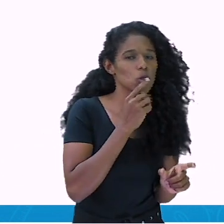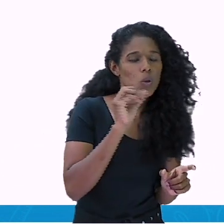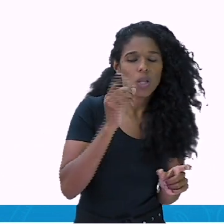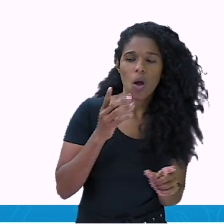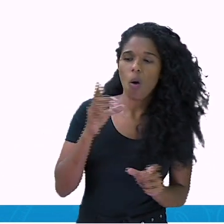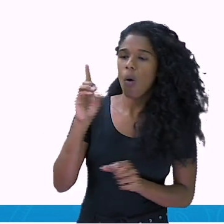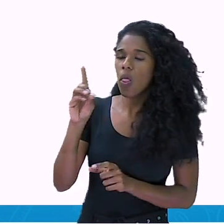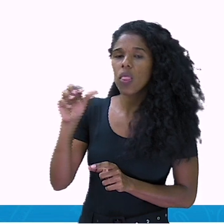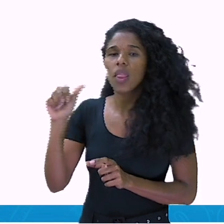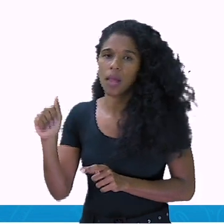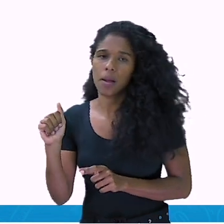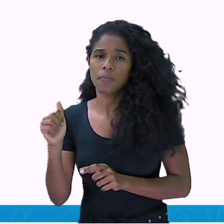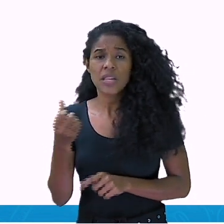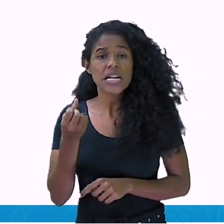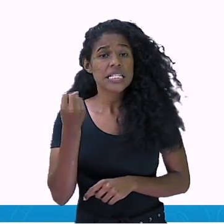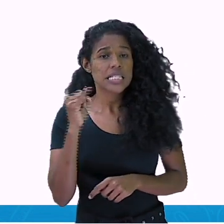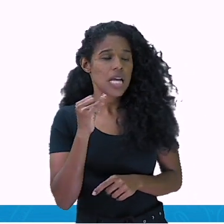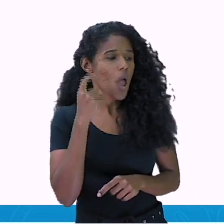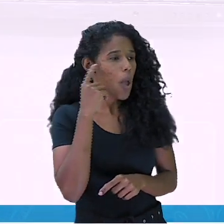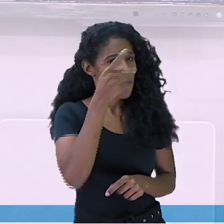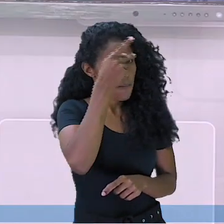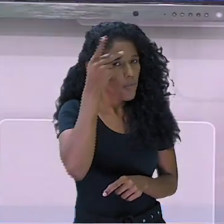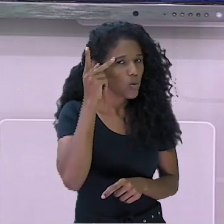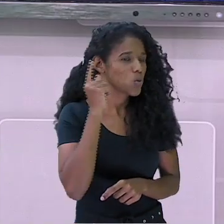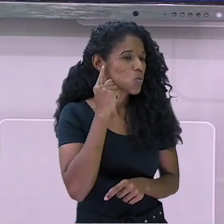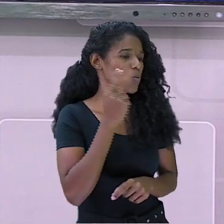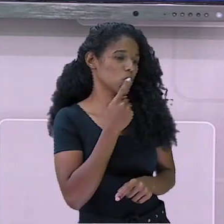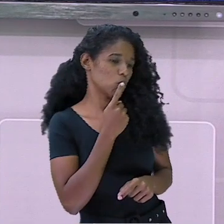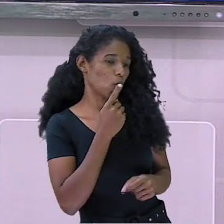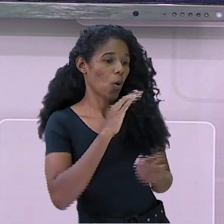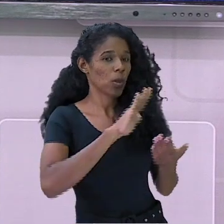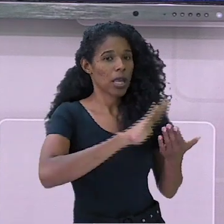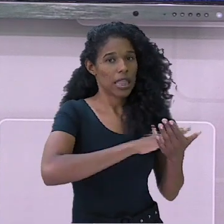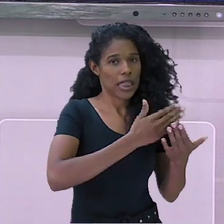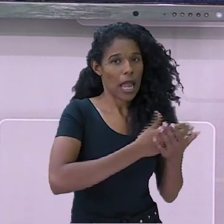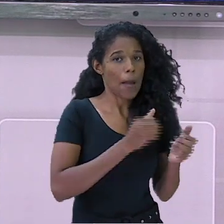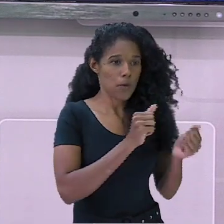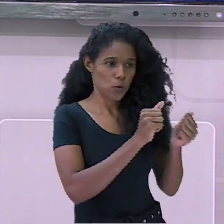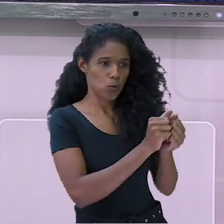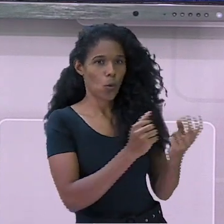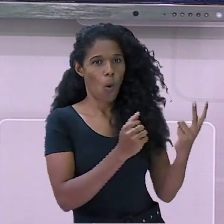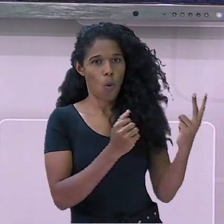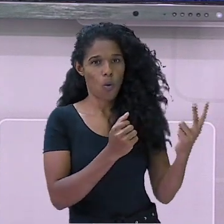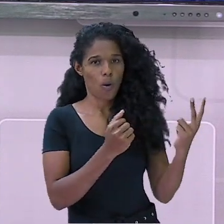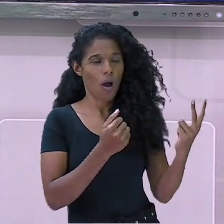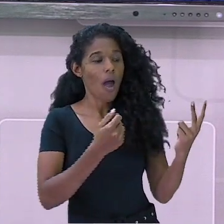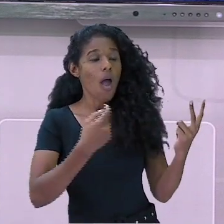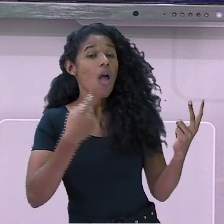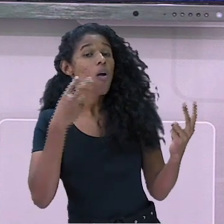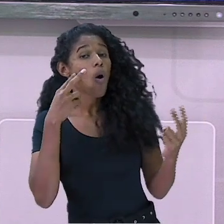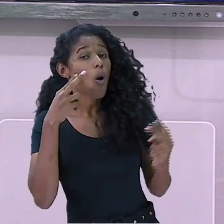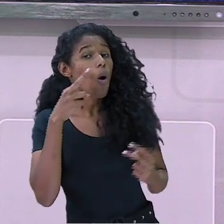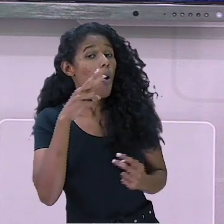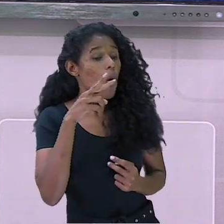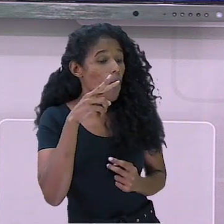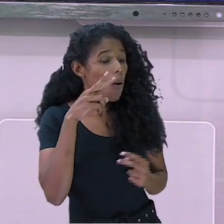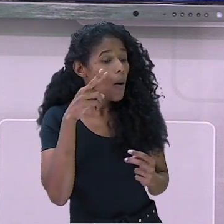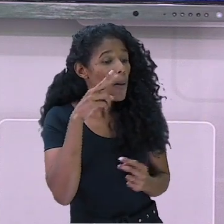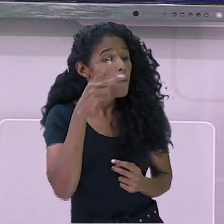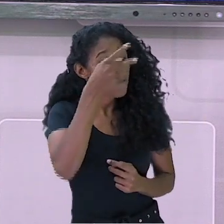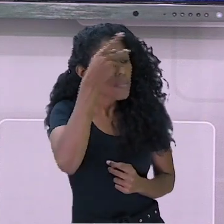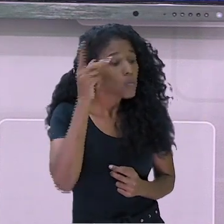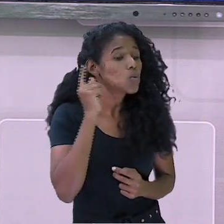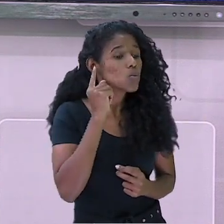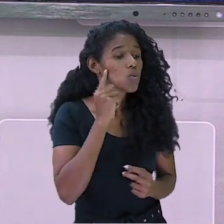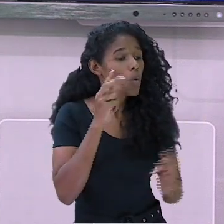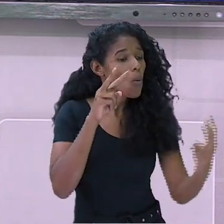dirija-lhe a ela e não ao intérprete. Quando você fica com receio de falar com essa pessoa, faz com que ela ache